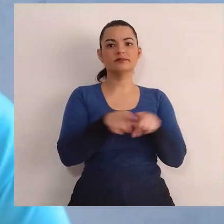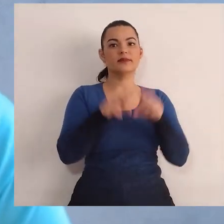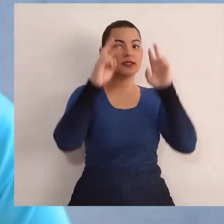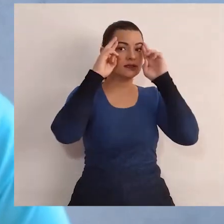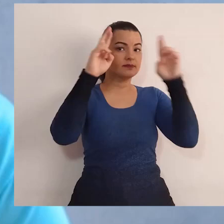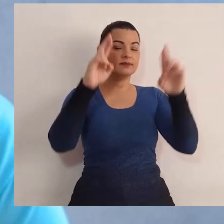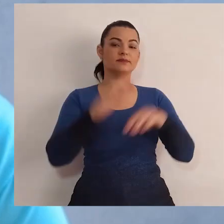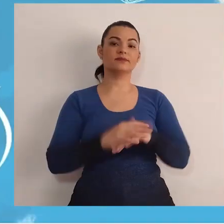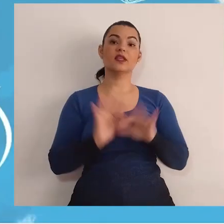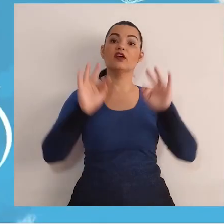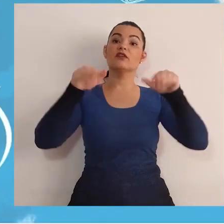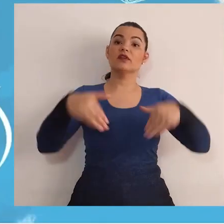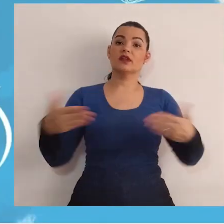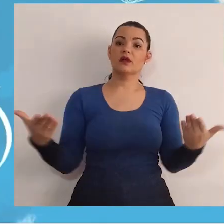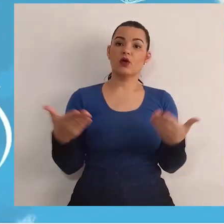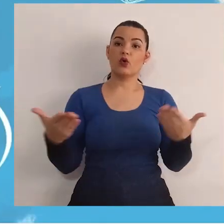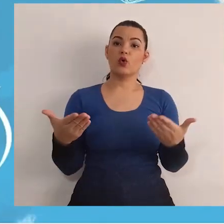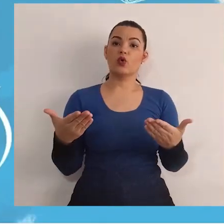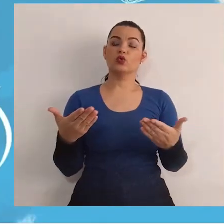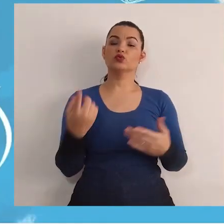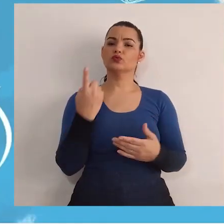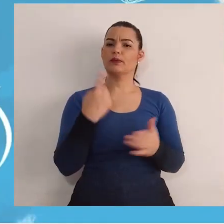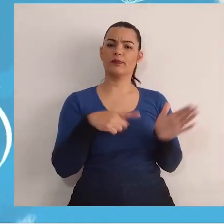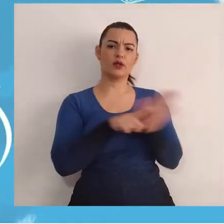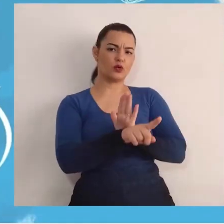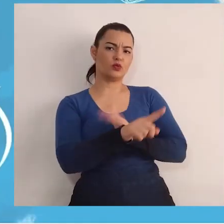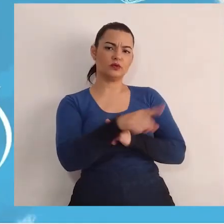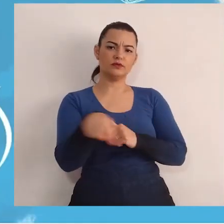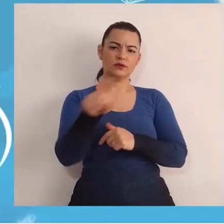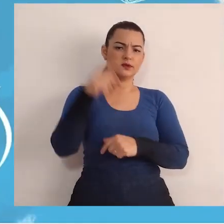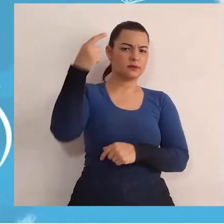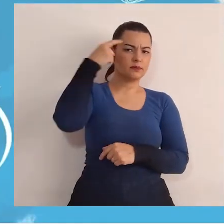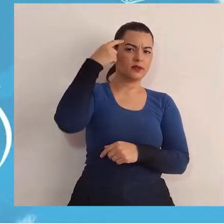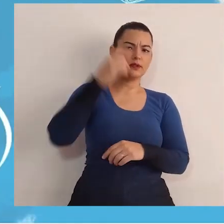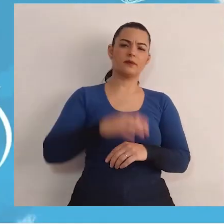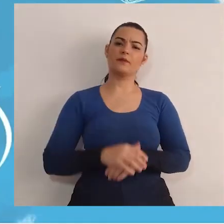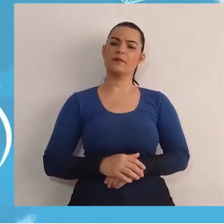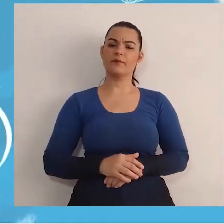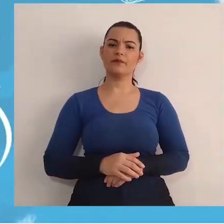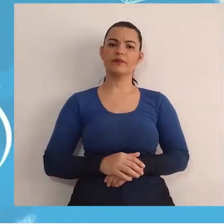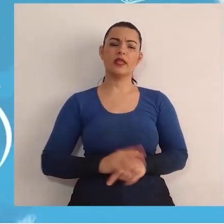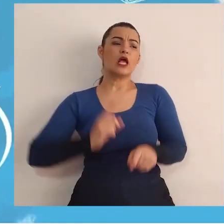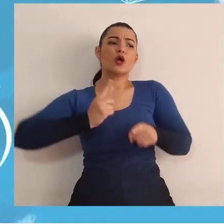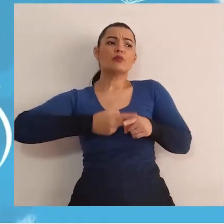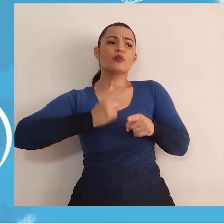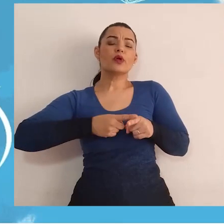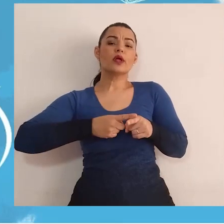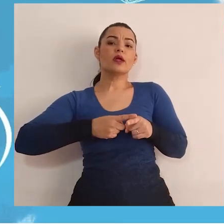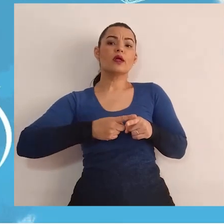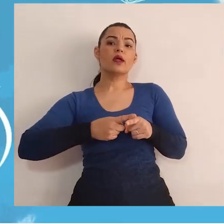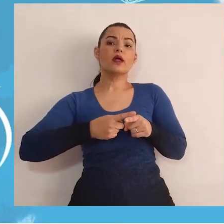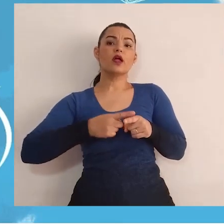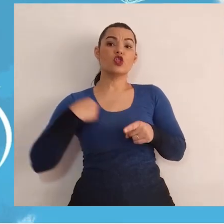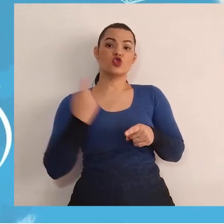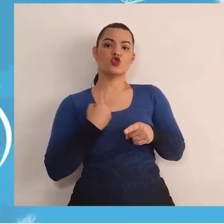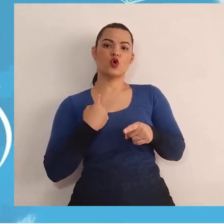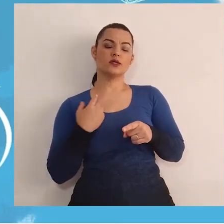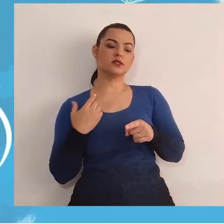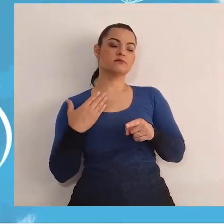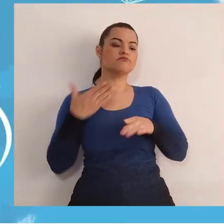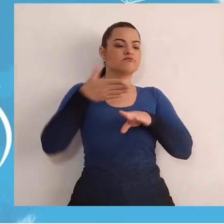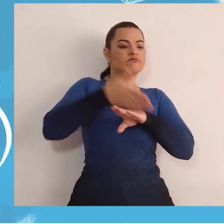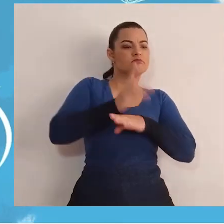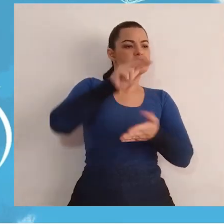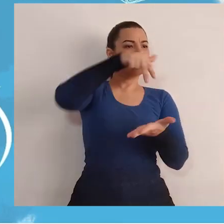finalizar, a PRO vai deixar aqui como reflexão para vocês a seguinte perguntinha. Por que nossa participação